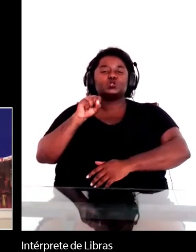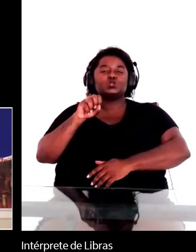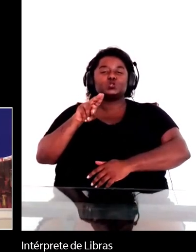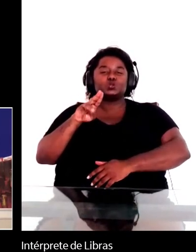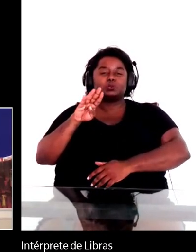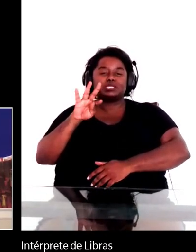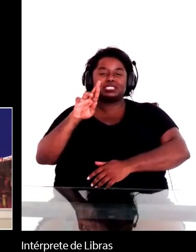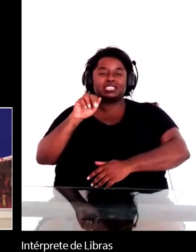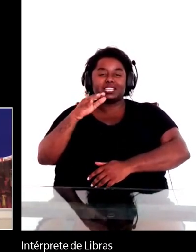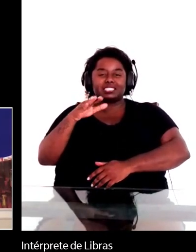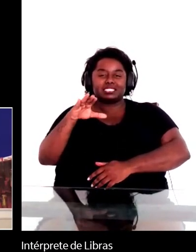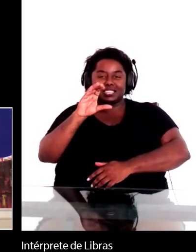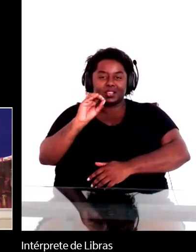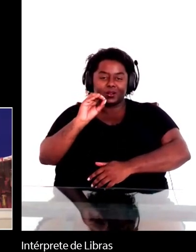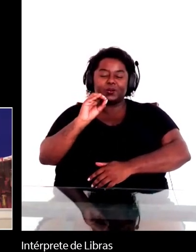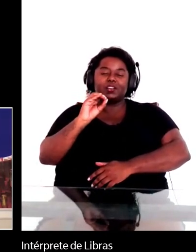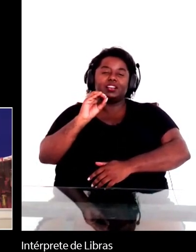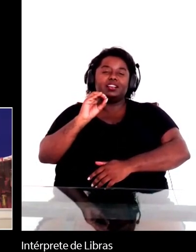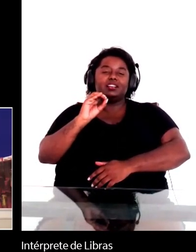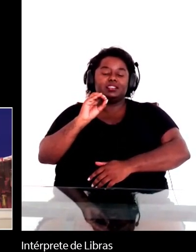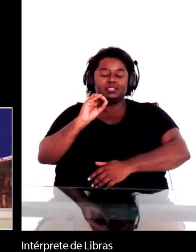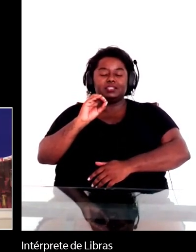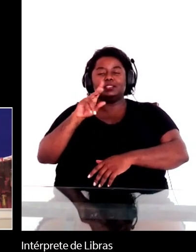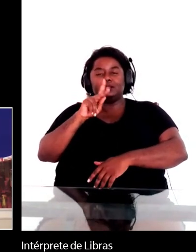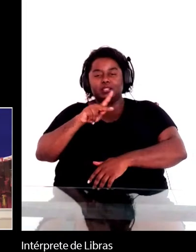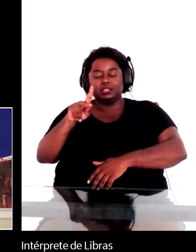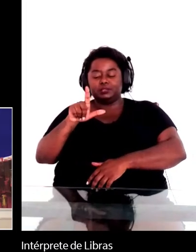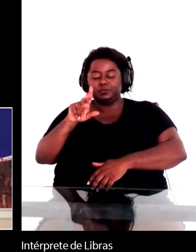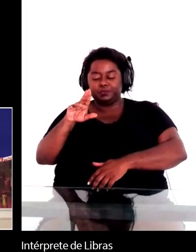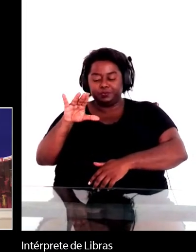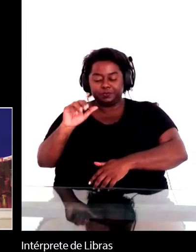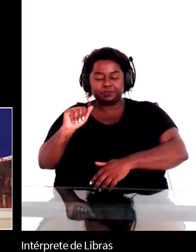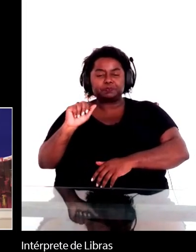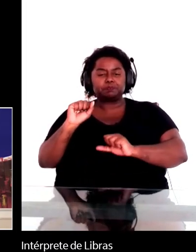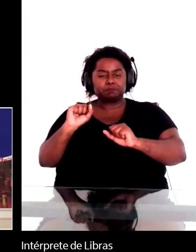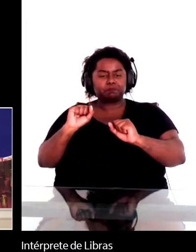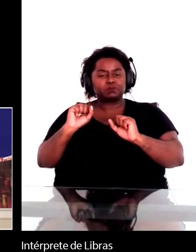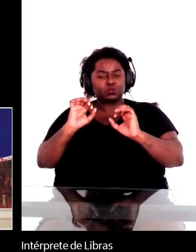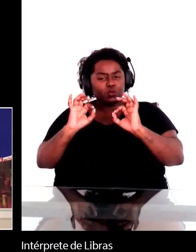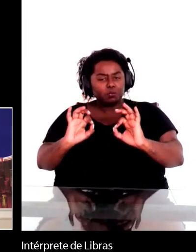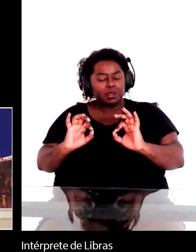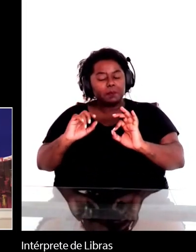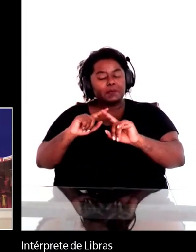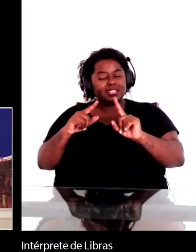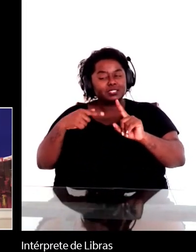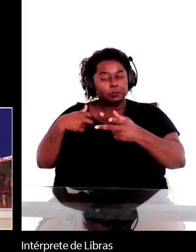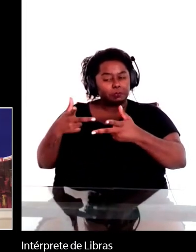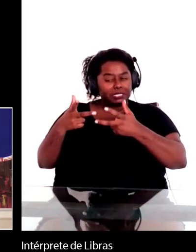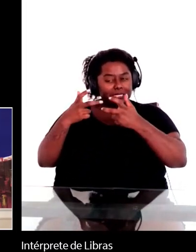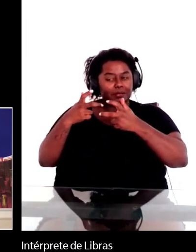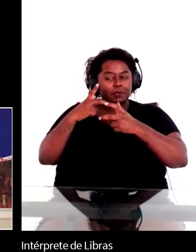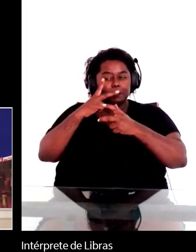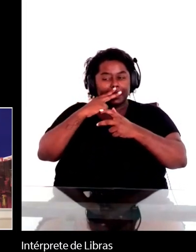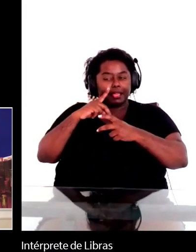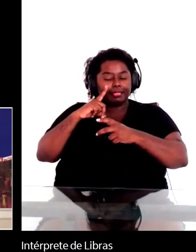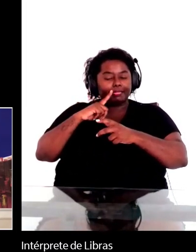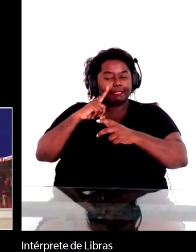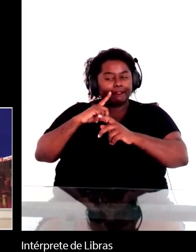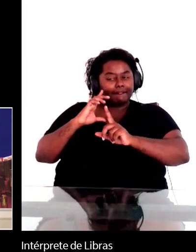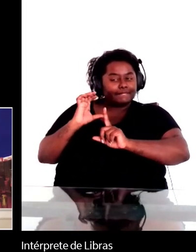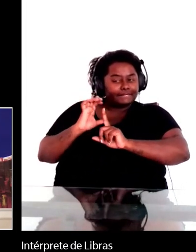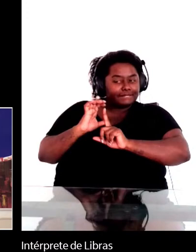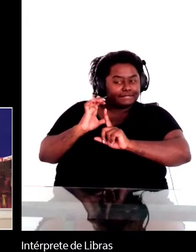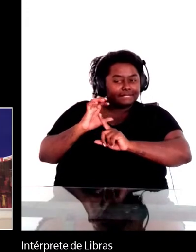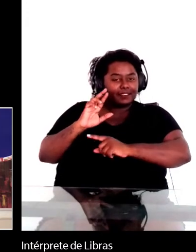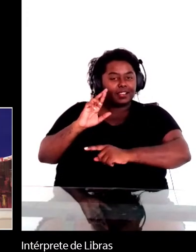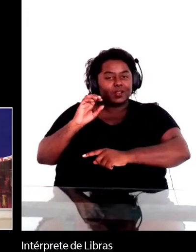propriamente brasileiro a professora Lúcia Grão já pode confirmar mas eu entuo na pergunta dela um eco do Robert Schwartz e do Haroldo Ceravolo